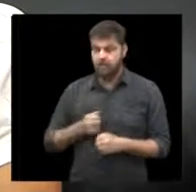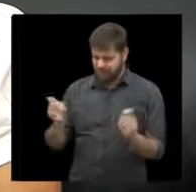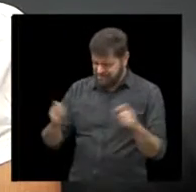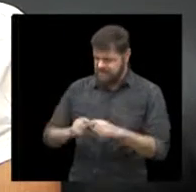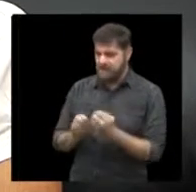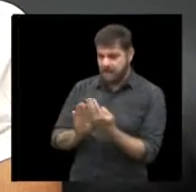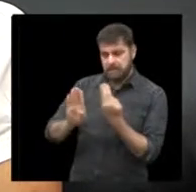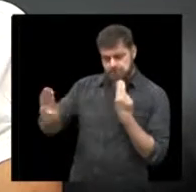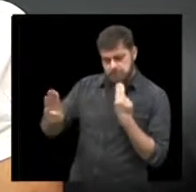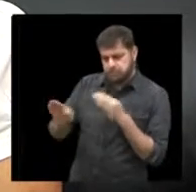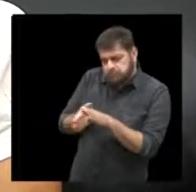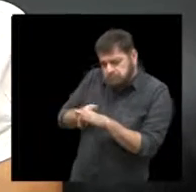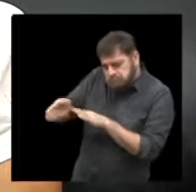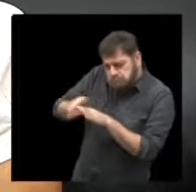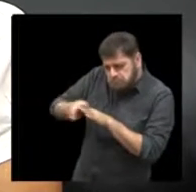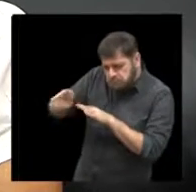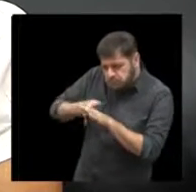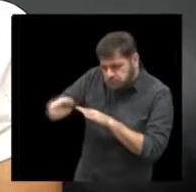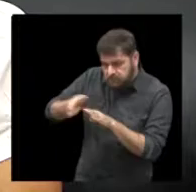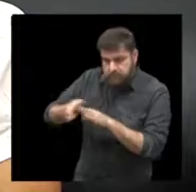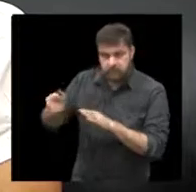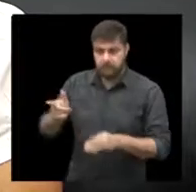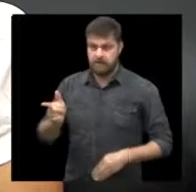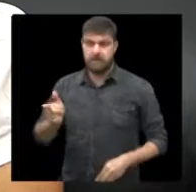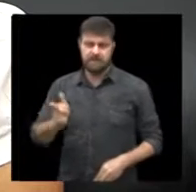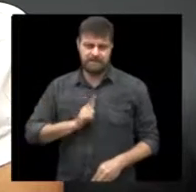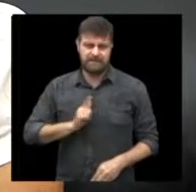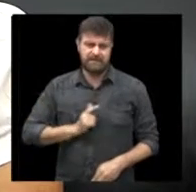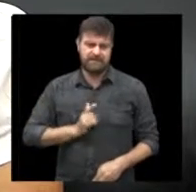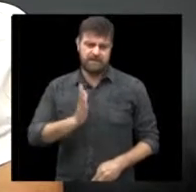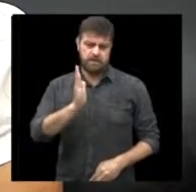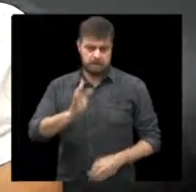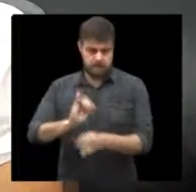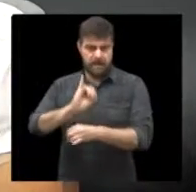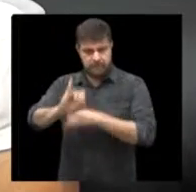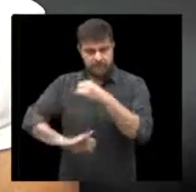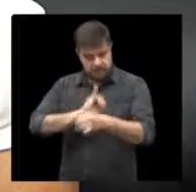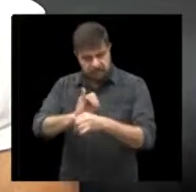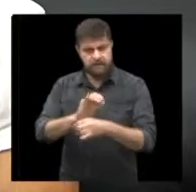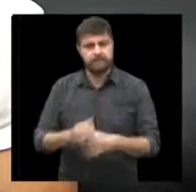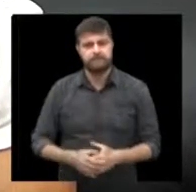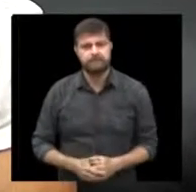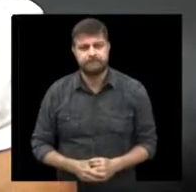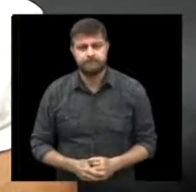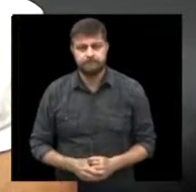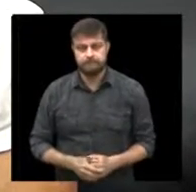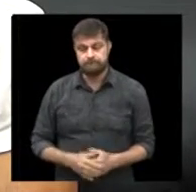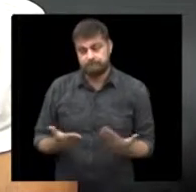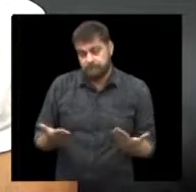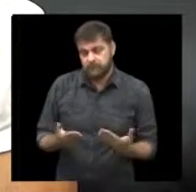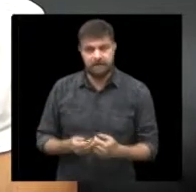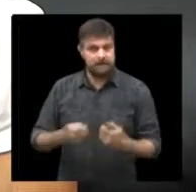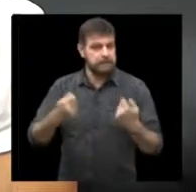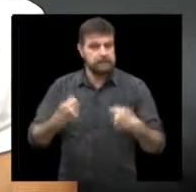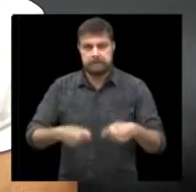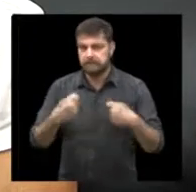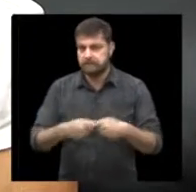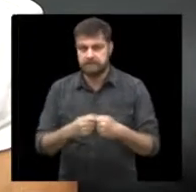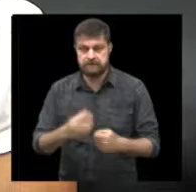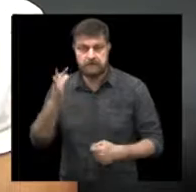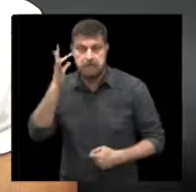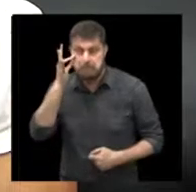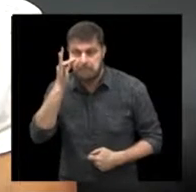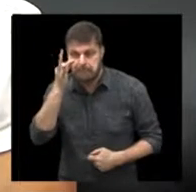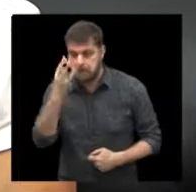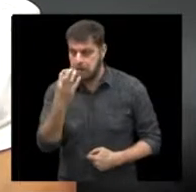resolver ou não com essa orientação via internet. Dependendo do caso nem precisa da presença